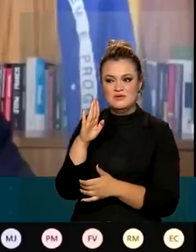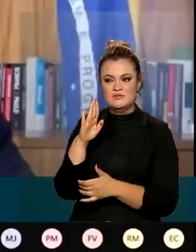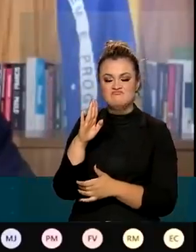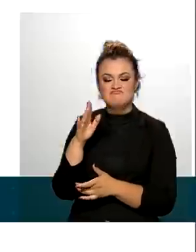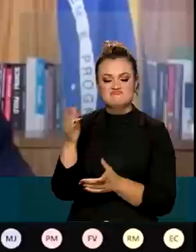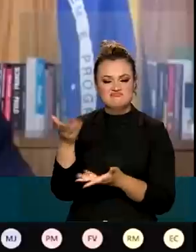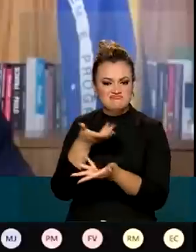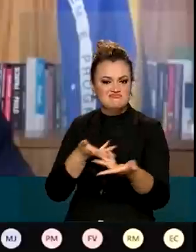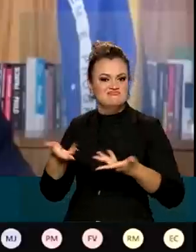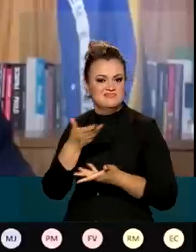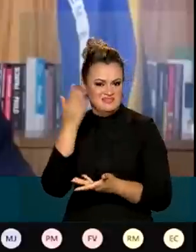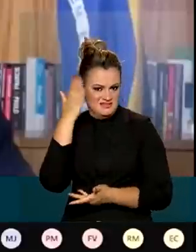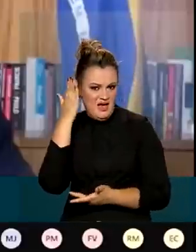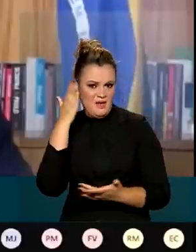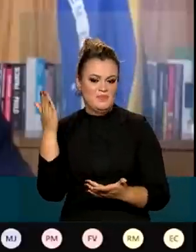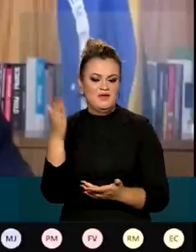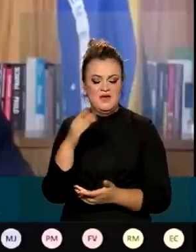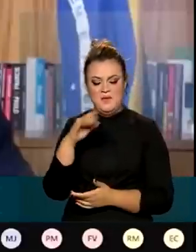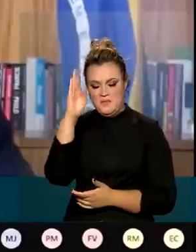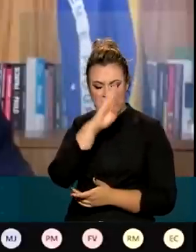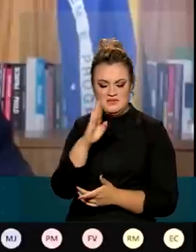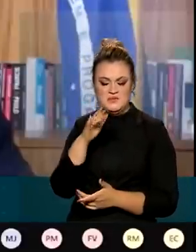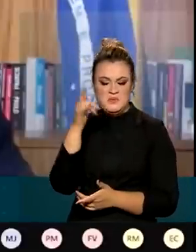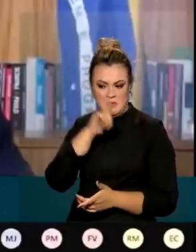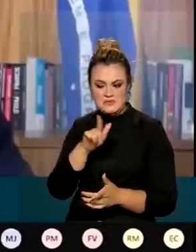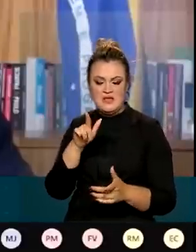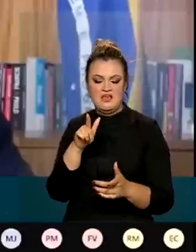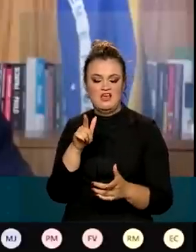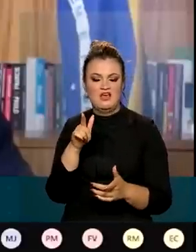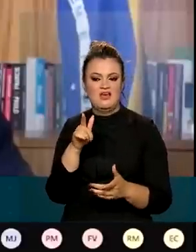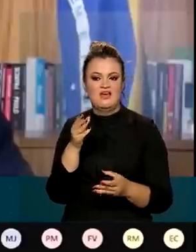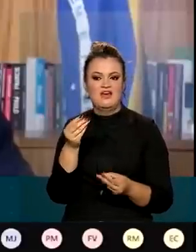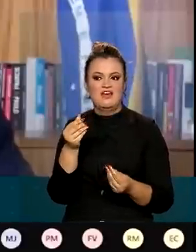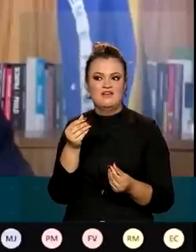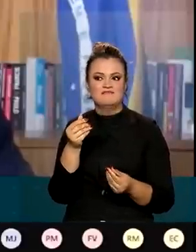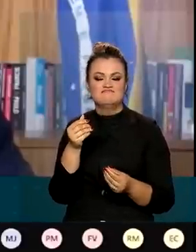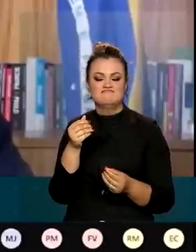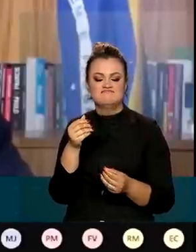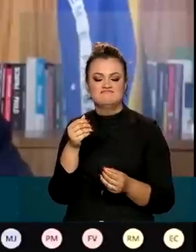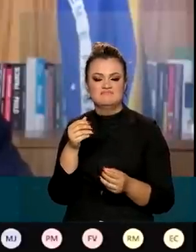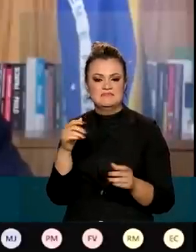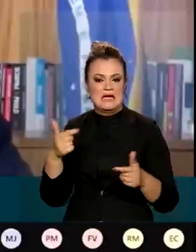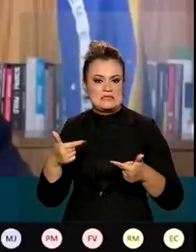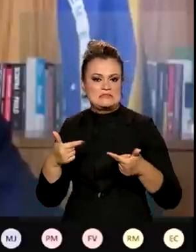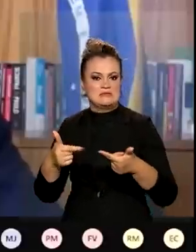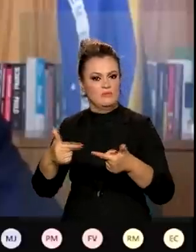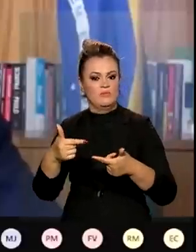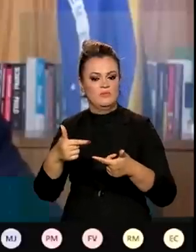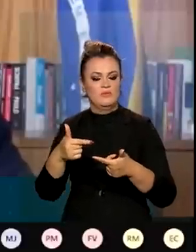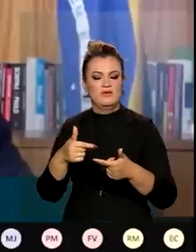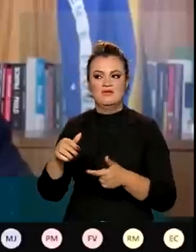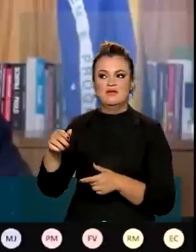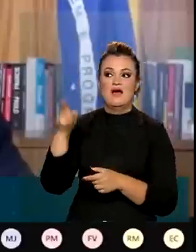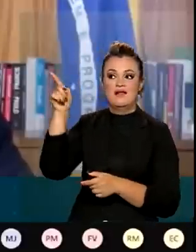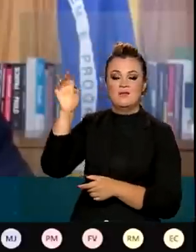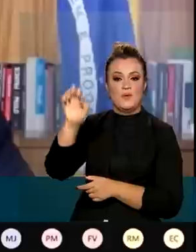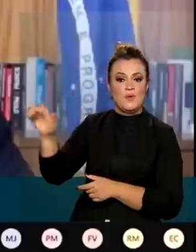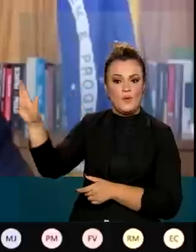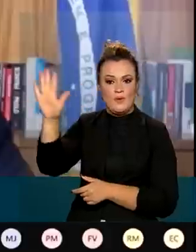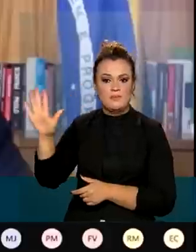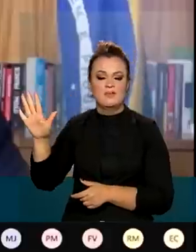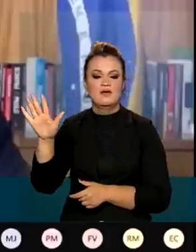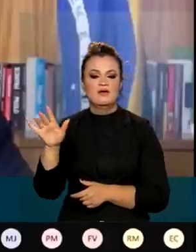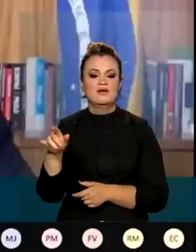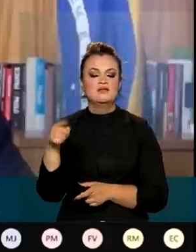é amigável. Um país decisivo para a garantia energética da Europa e